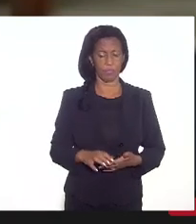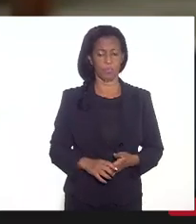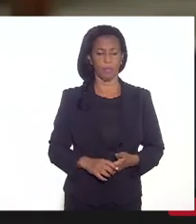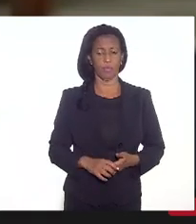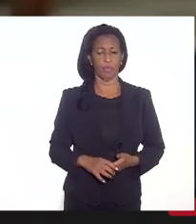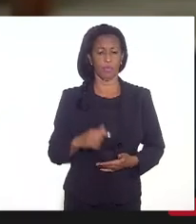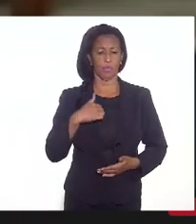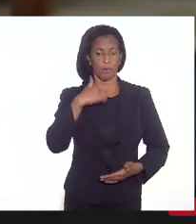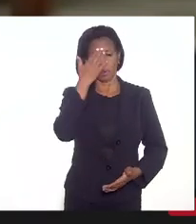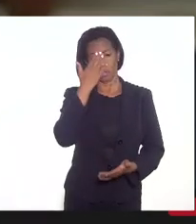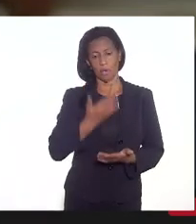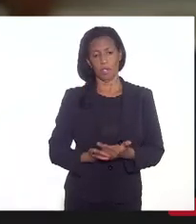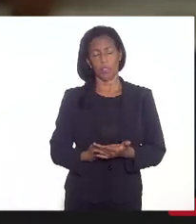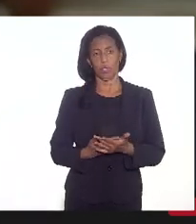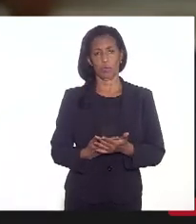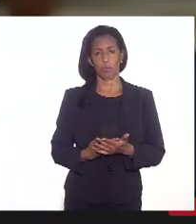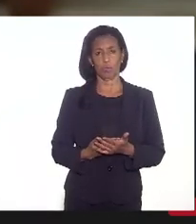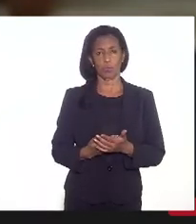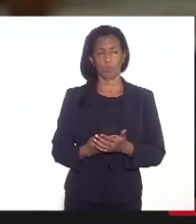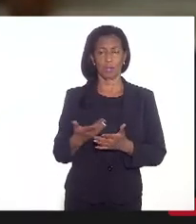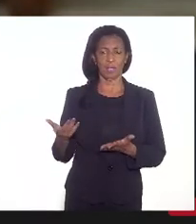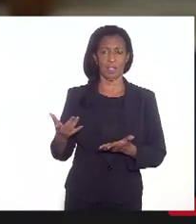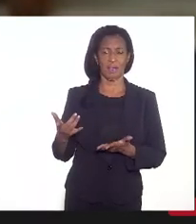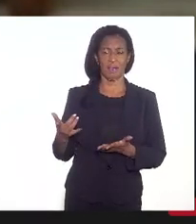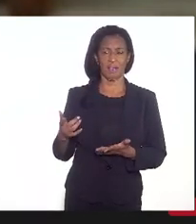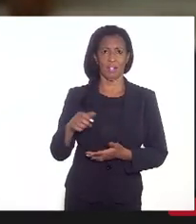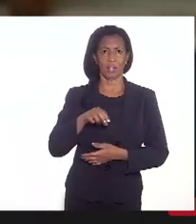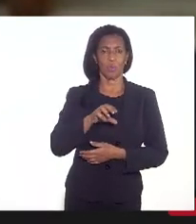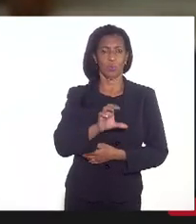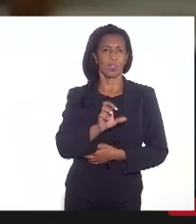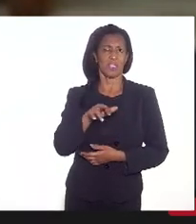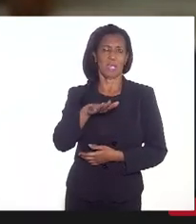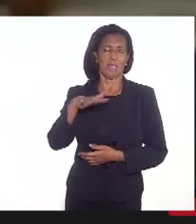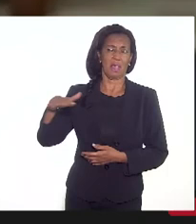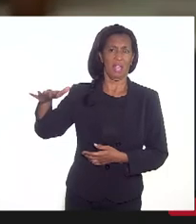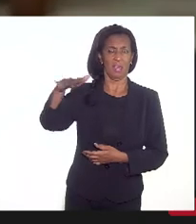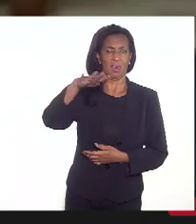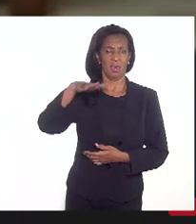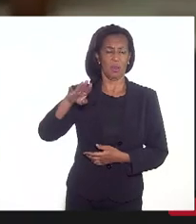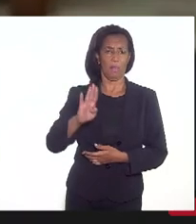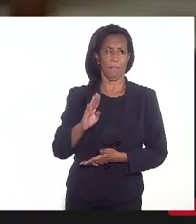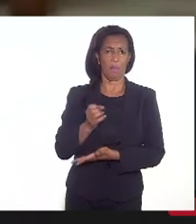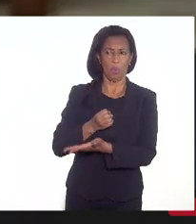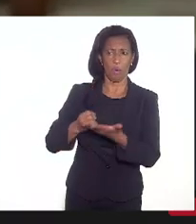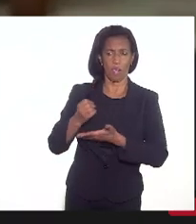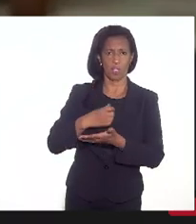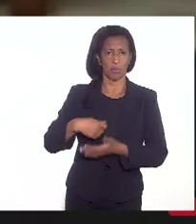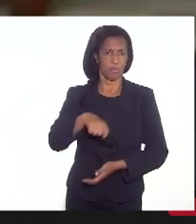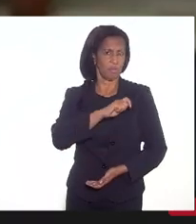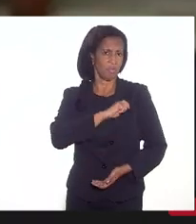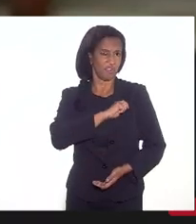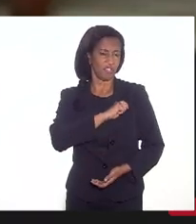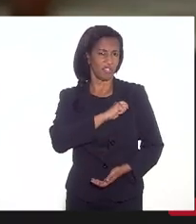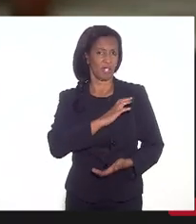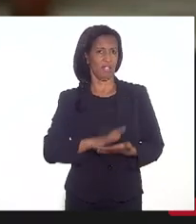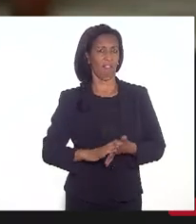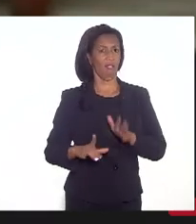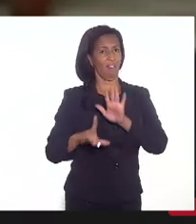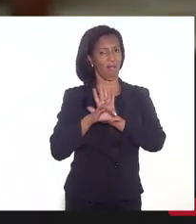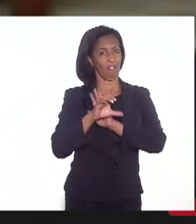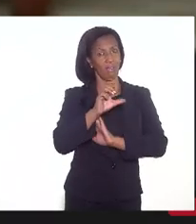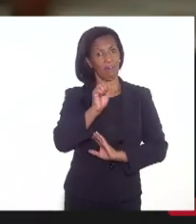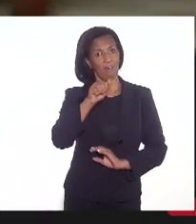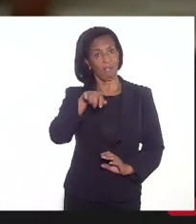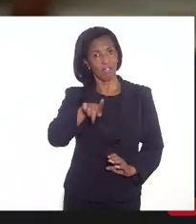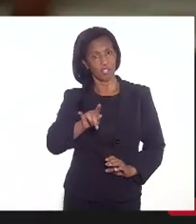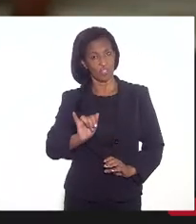eu acredito que no cenário base é difícil que a gente possa colocar no regime de recuperação fiscal a questão da lei Candida.